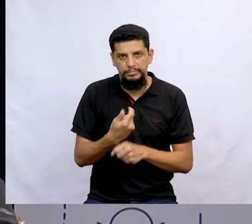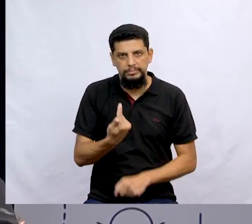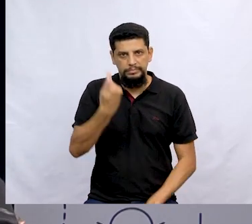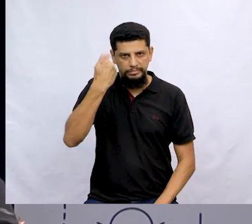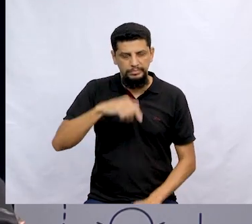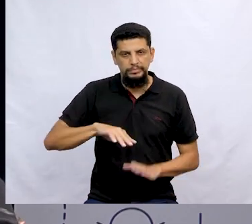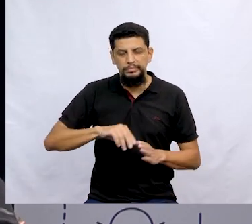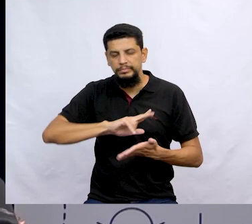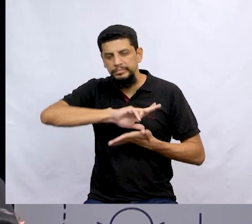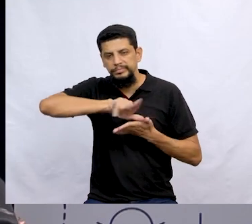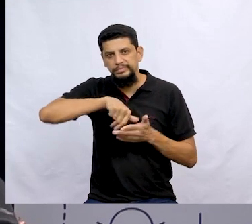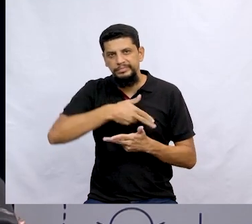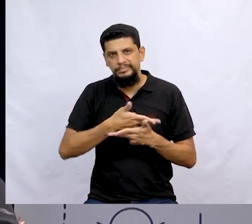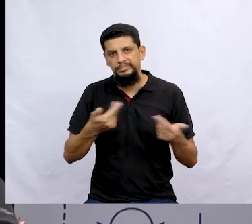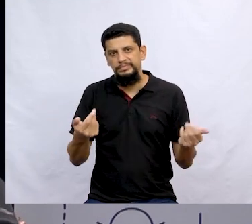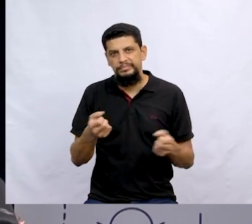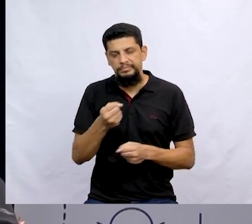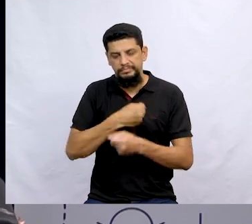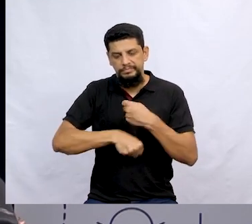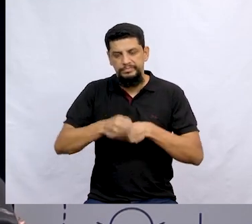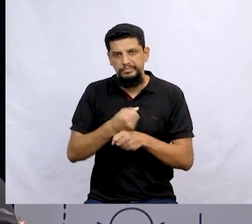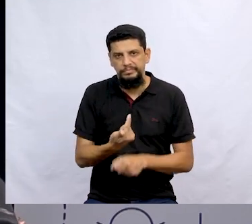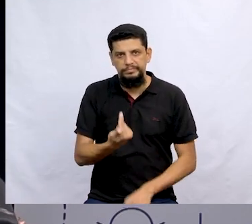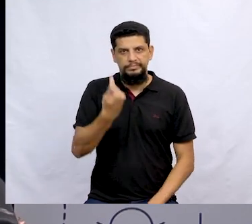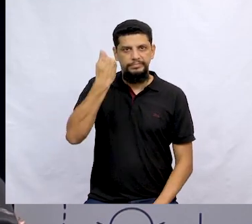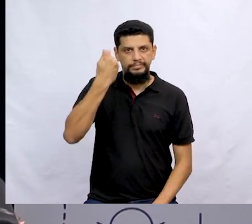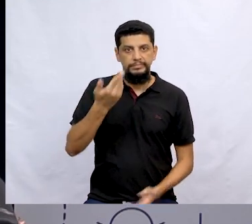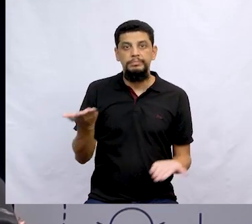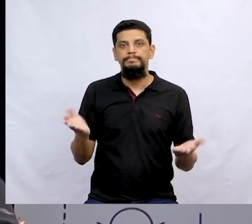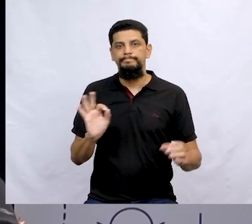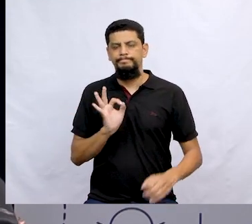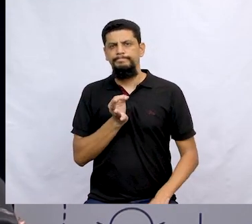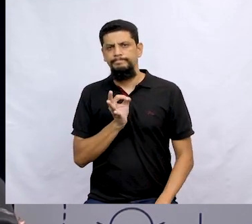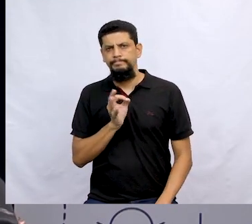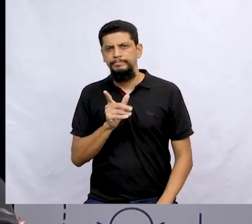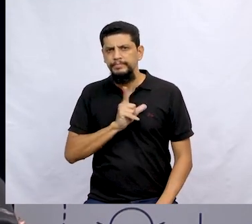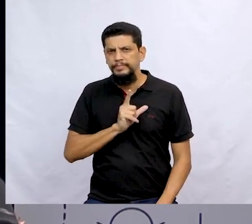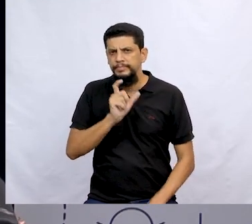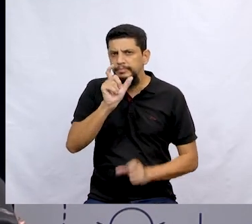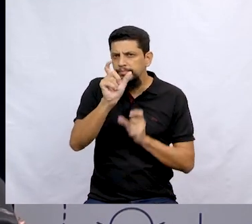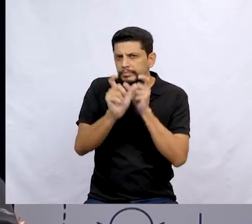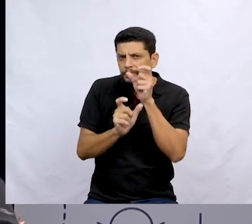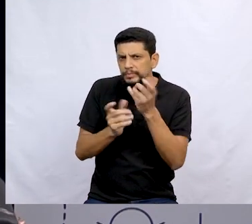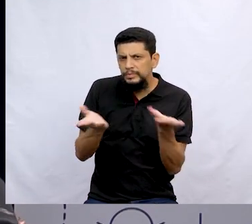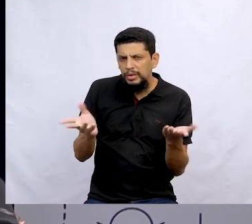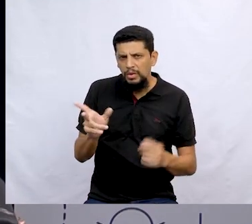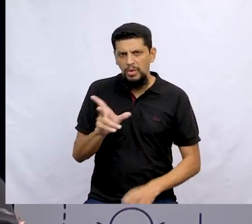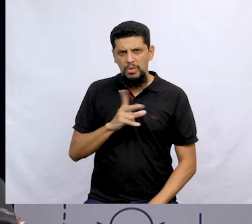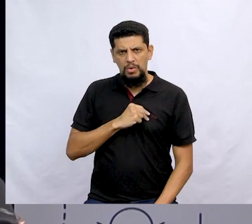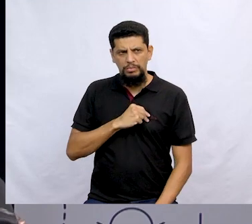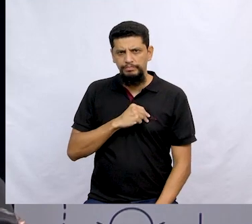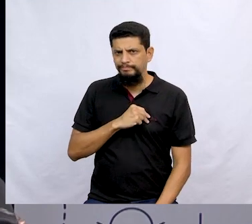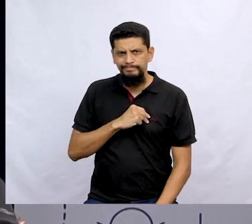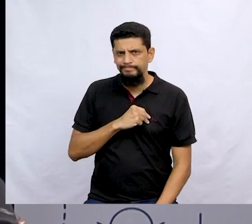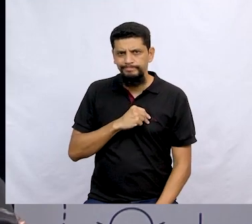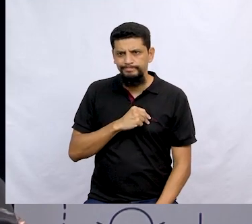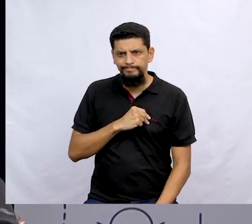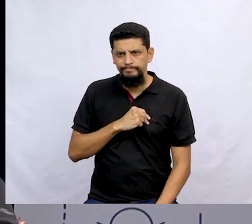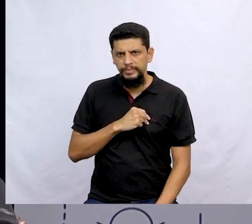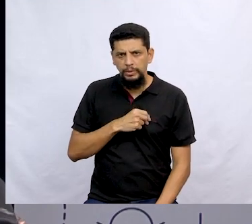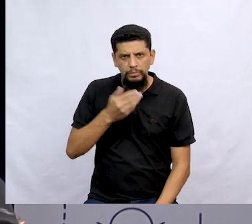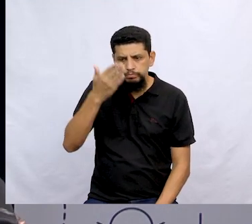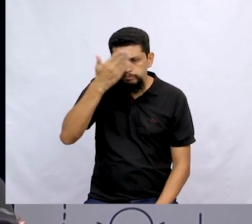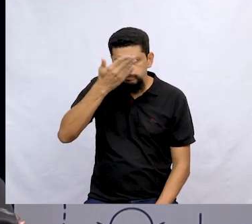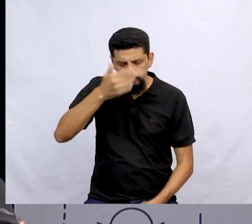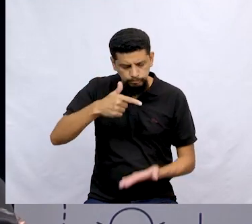Gente, quanta coisa a gente viu o ano passado, não é mesmo? Ah, tem gente aí falando, oxe, mas eu nem vi nenhuma